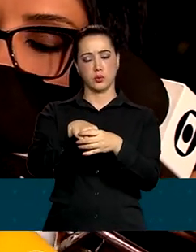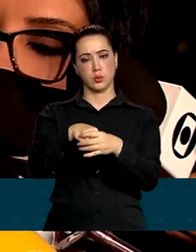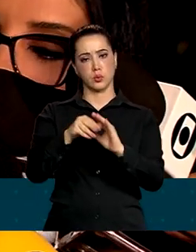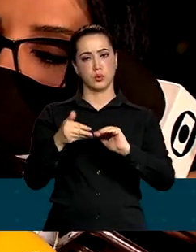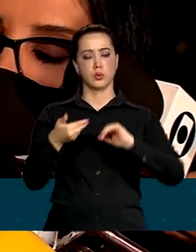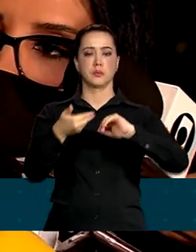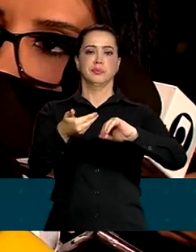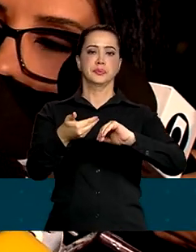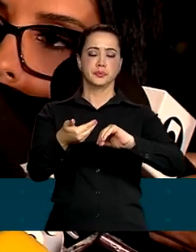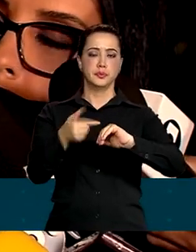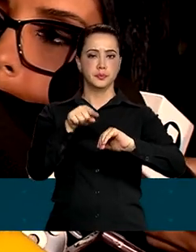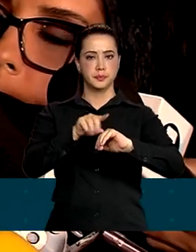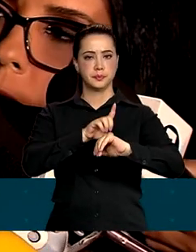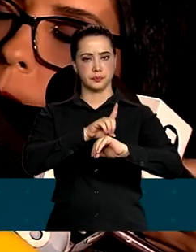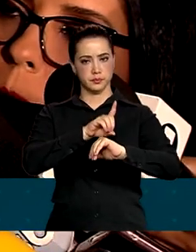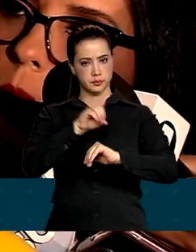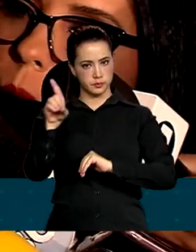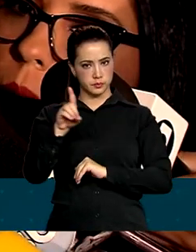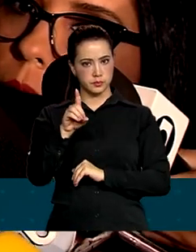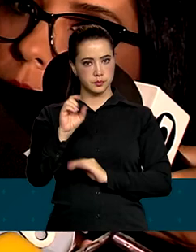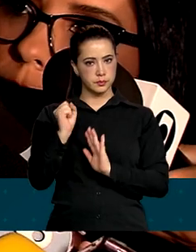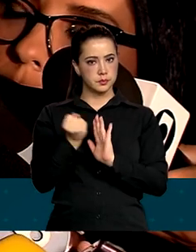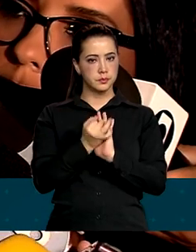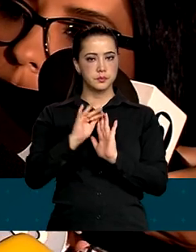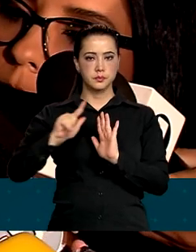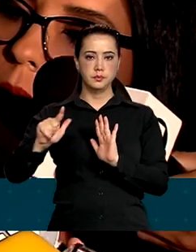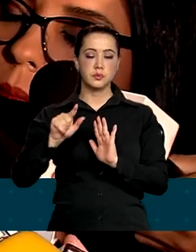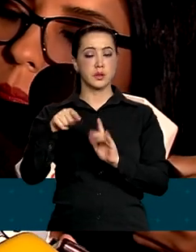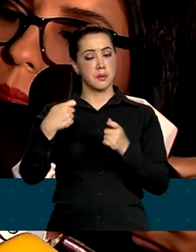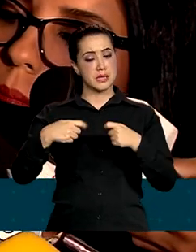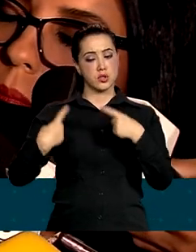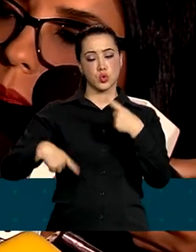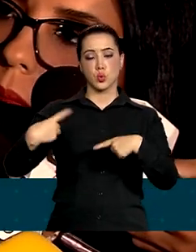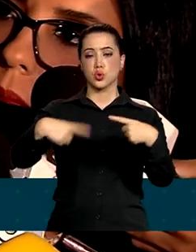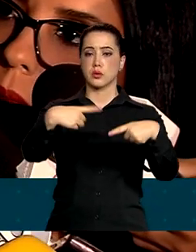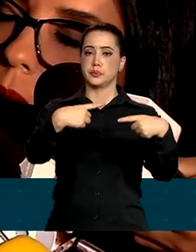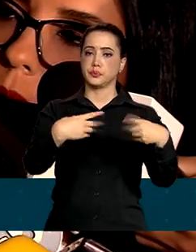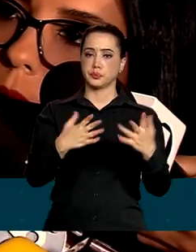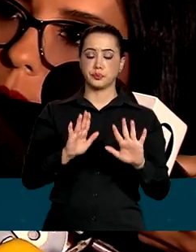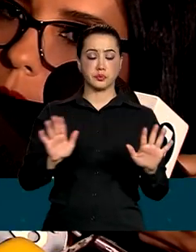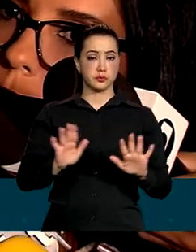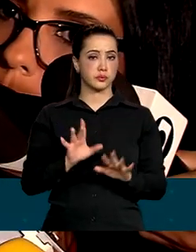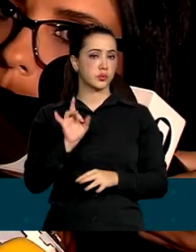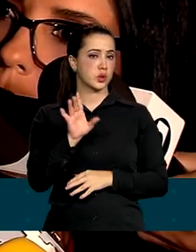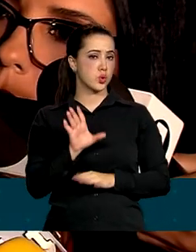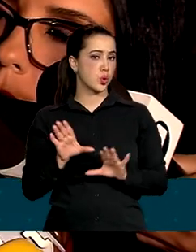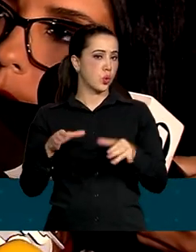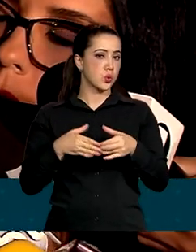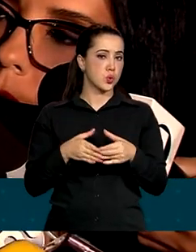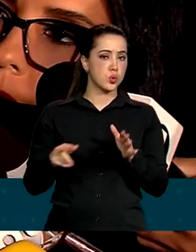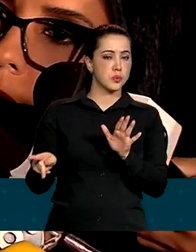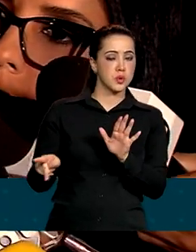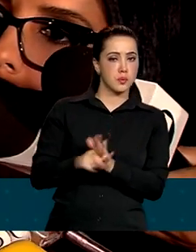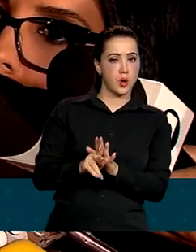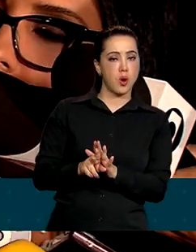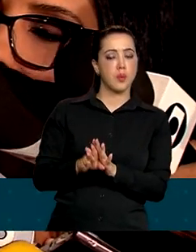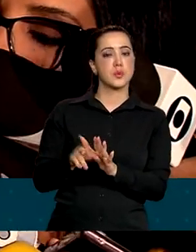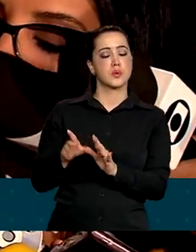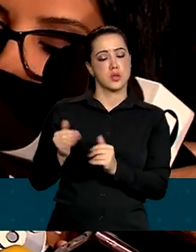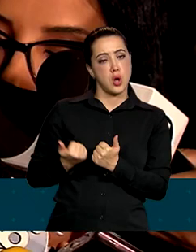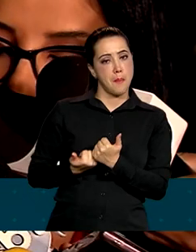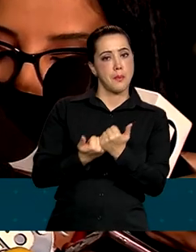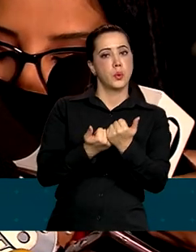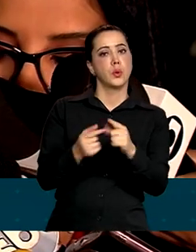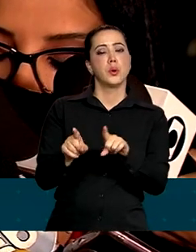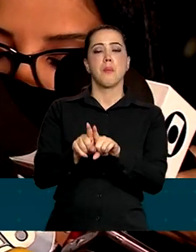de que, chegando o marco fiscal ao Congresso Nacional, que ele seja debatido, não só com os partidos da base, mas